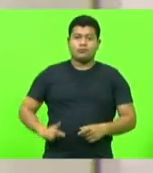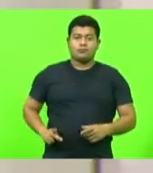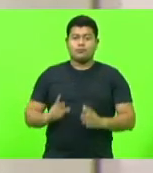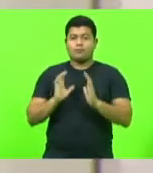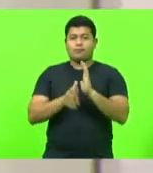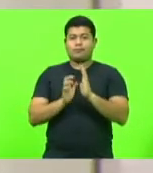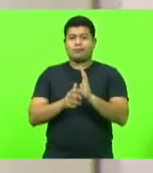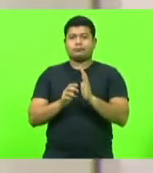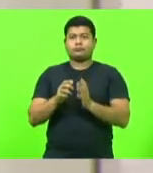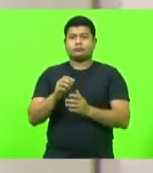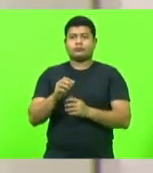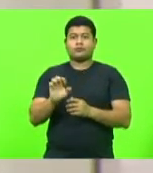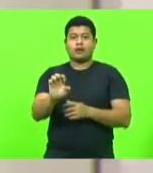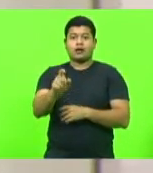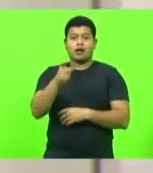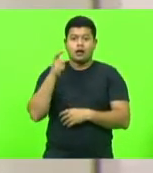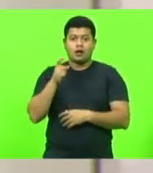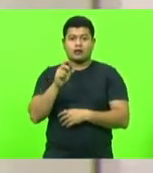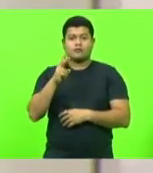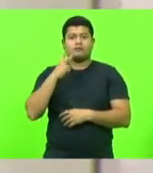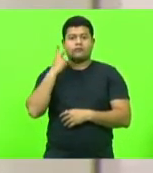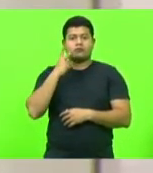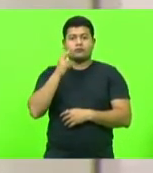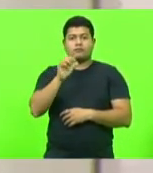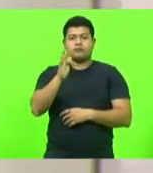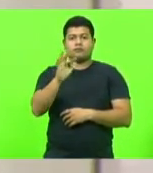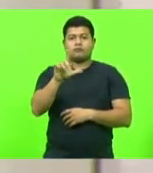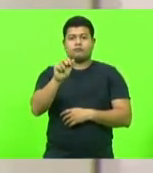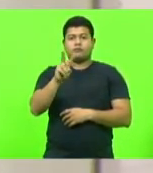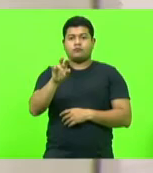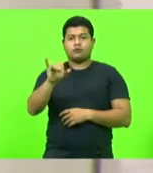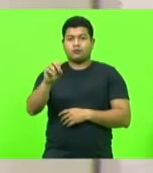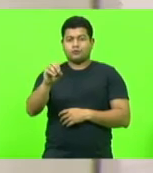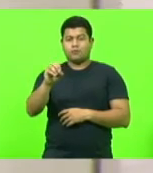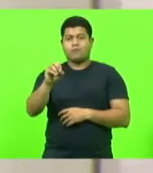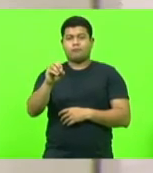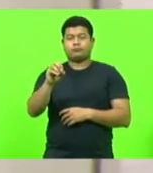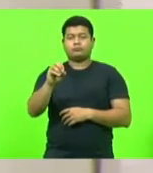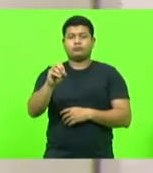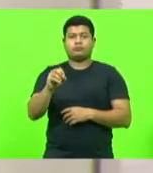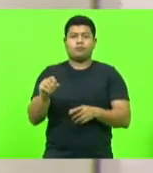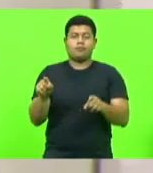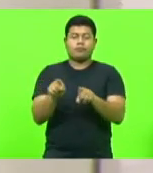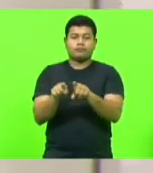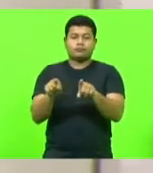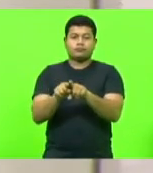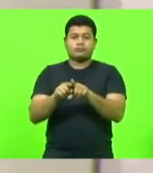e ex-vereador Flávio, ex-vereador Alceu,